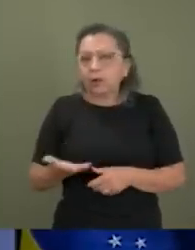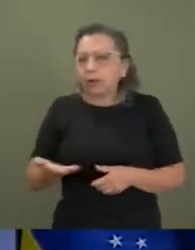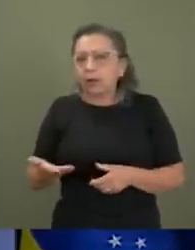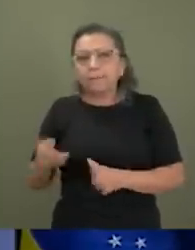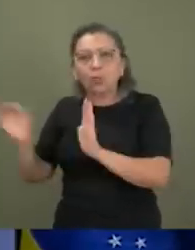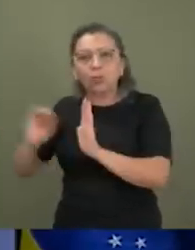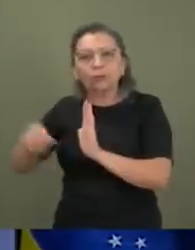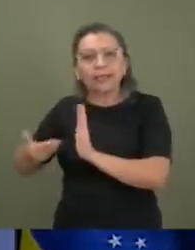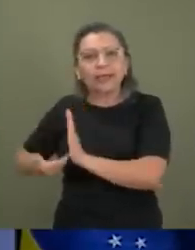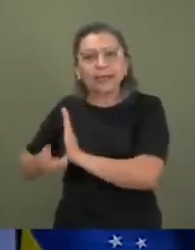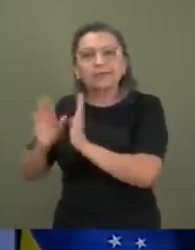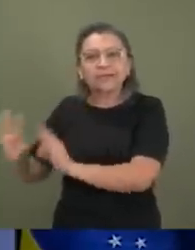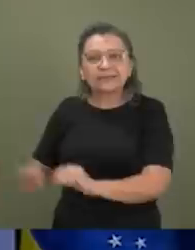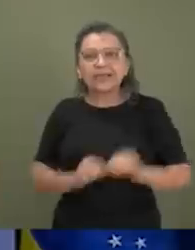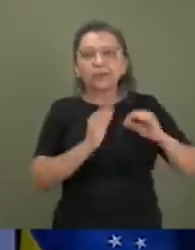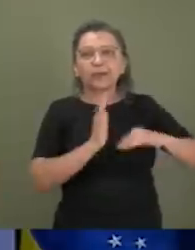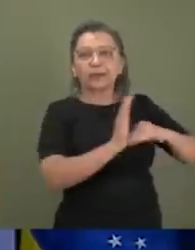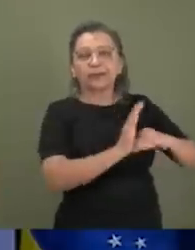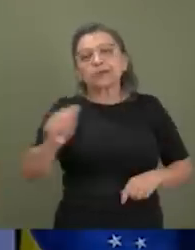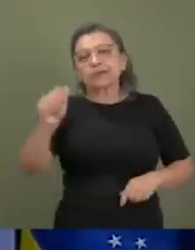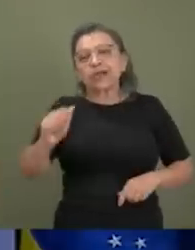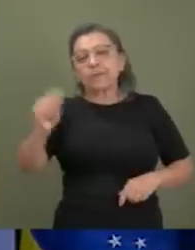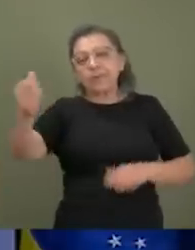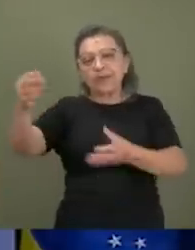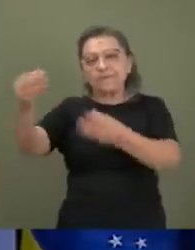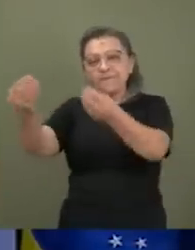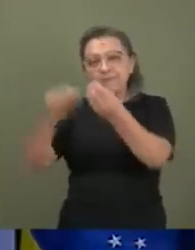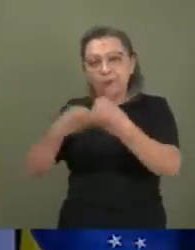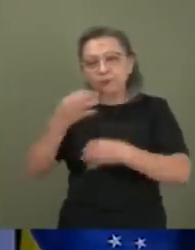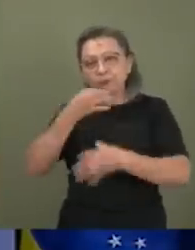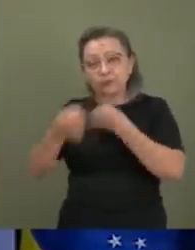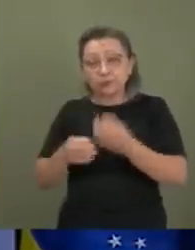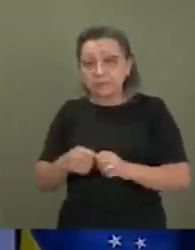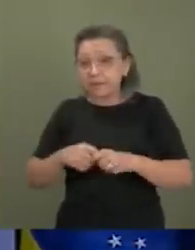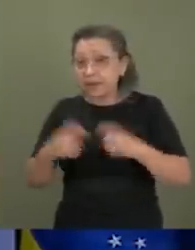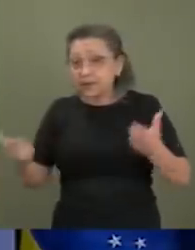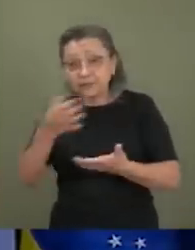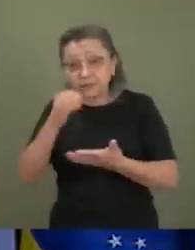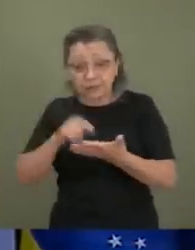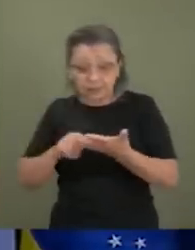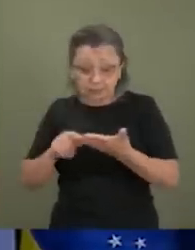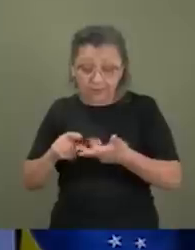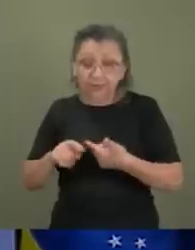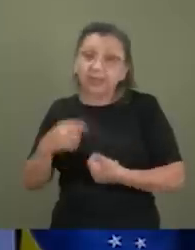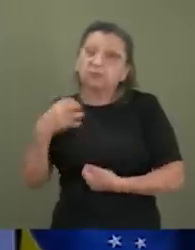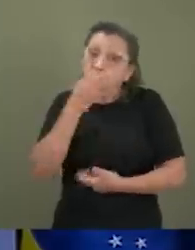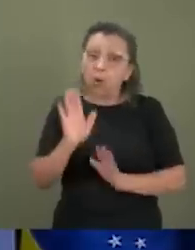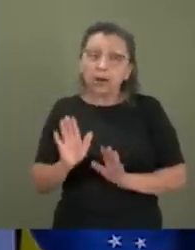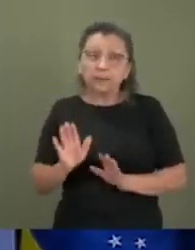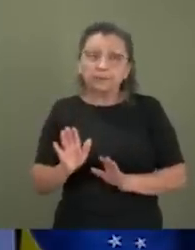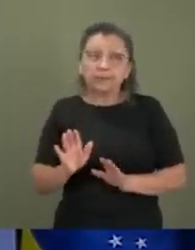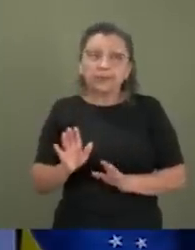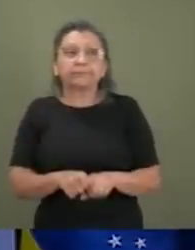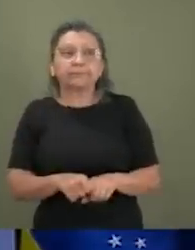na Câmara dos Deputados, a Abra Games me enviou sugestões. A maior parte das sugestões que a Abra Games me enviou, eu considero boas,